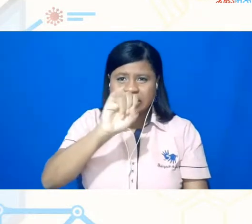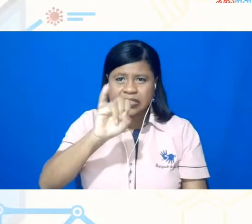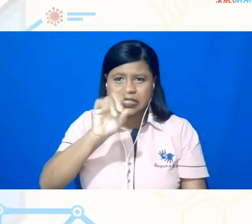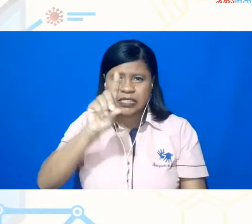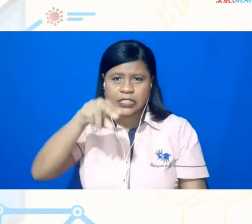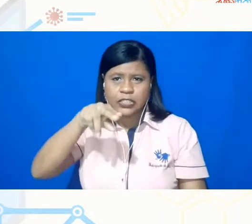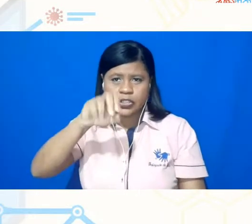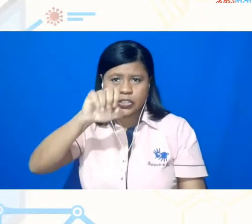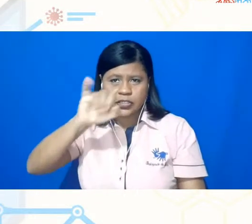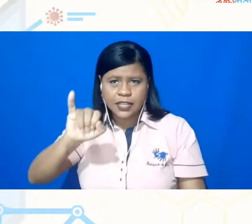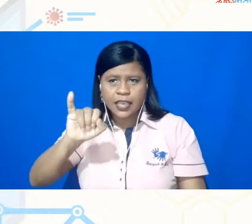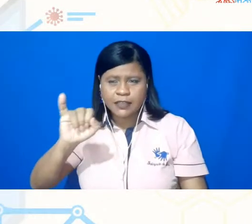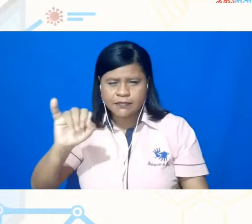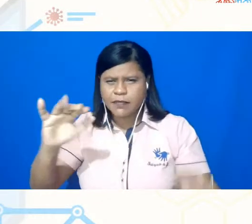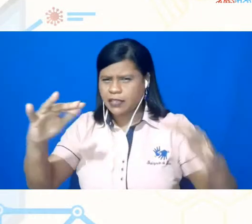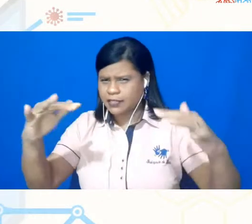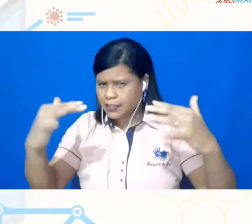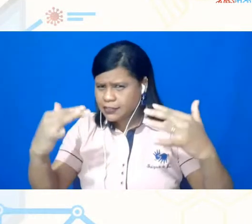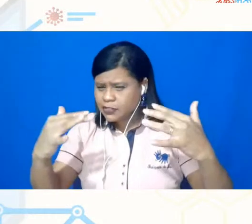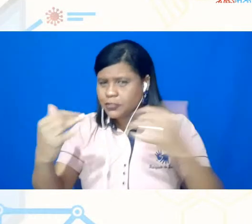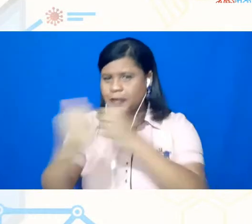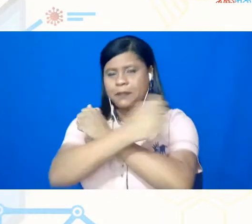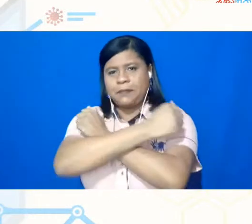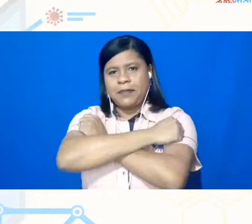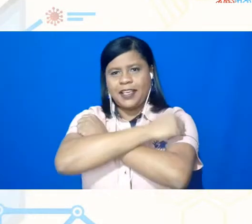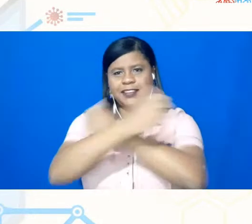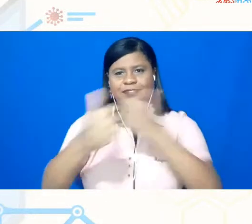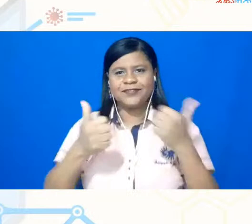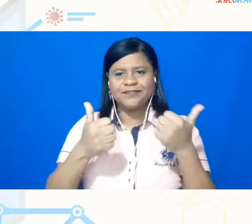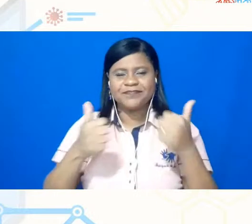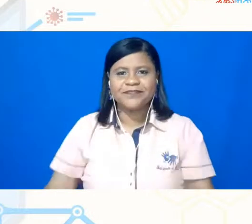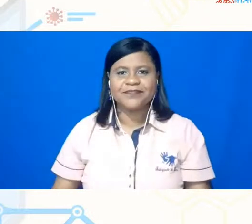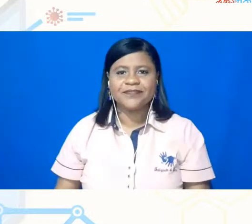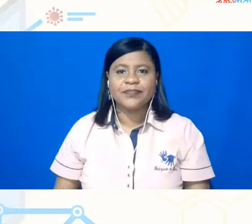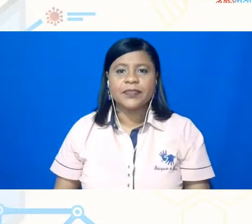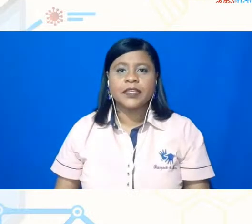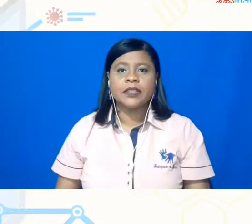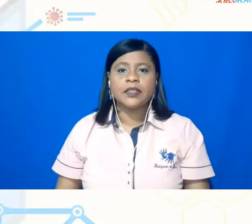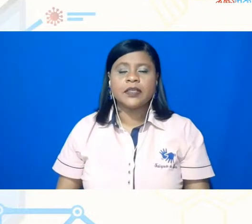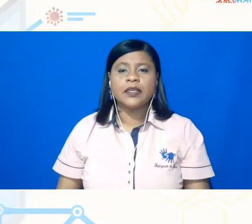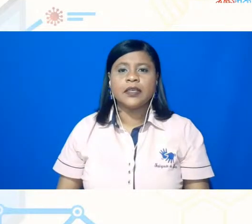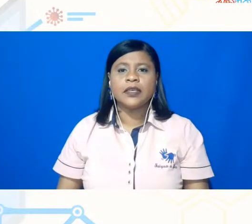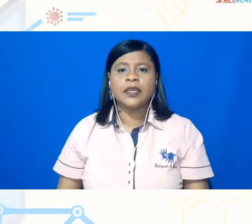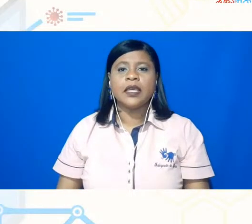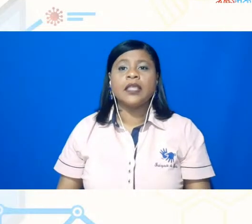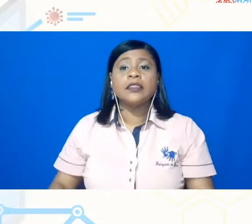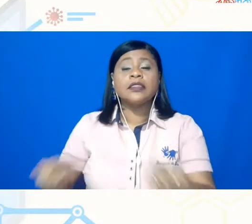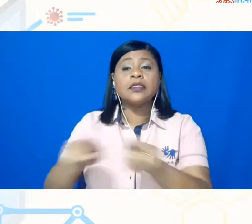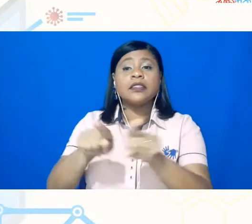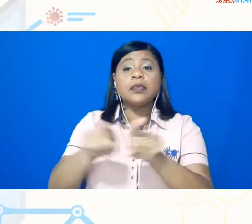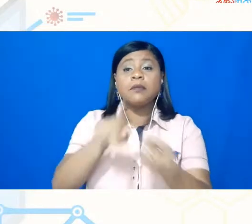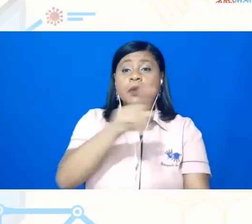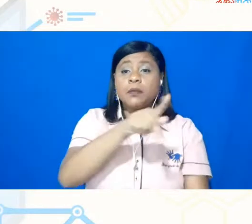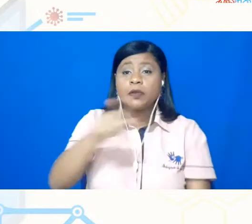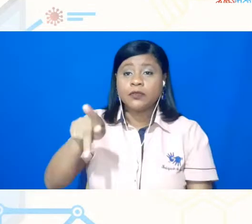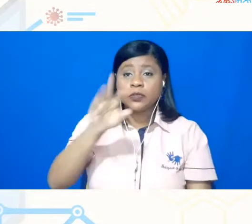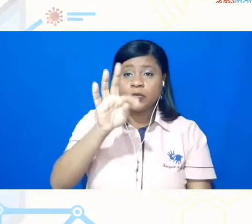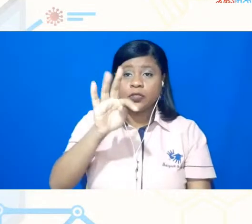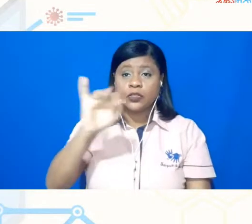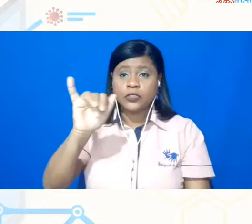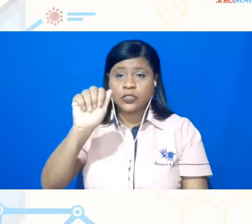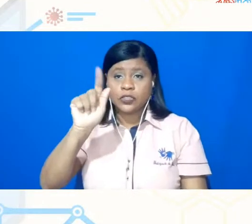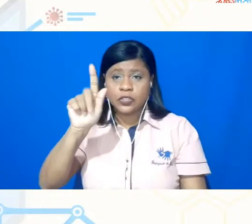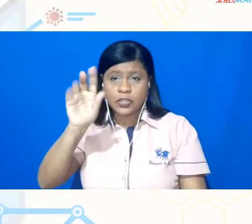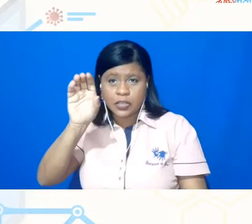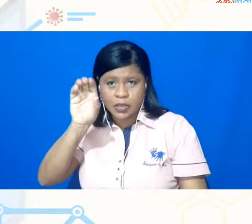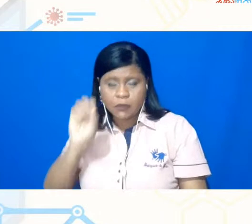assistindo, inclusive, um grande abraço, Sidney, e apresenta a presença dos professores Tiago Brandão, é um professor